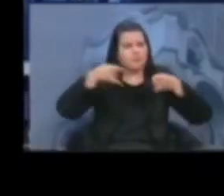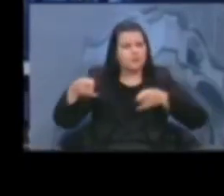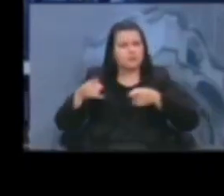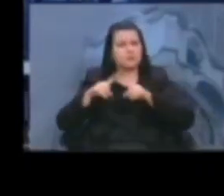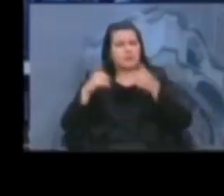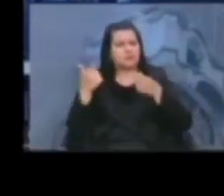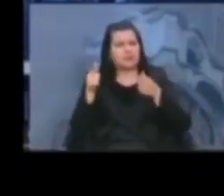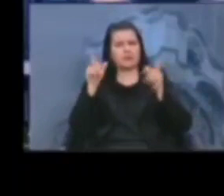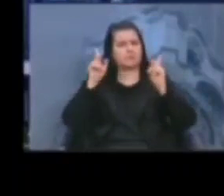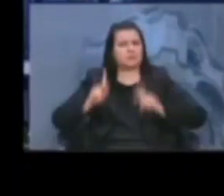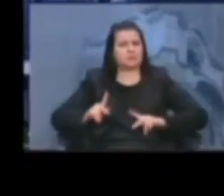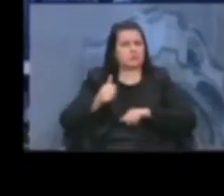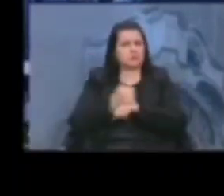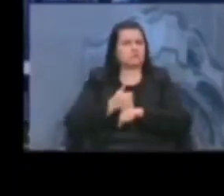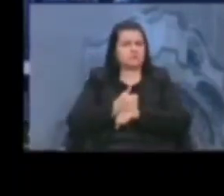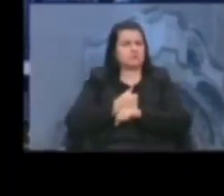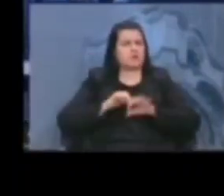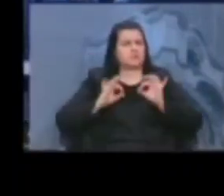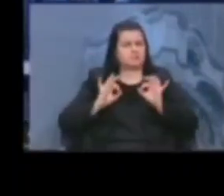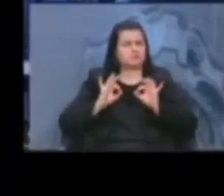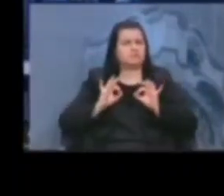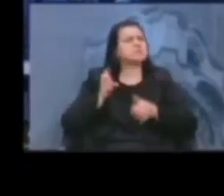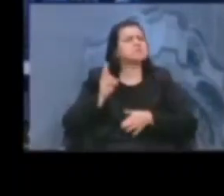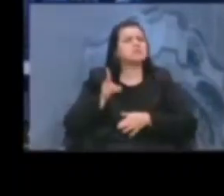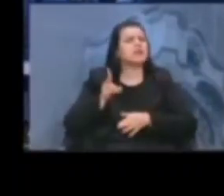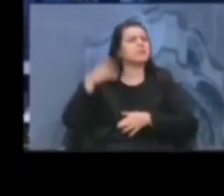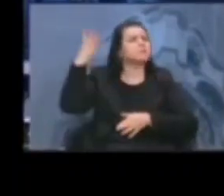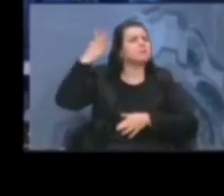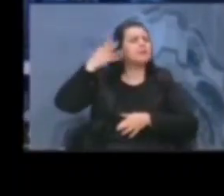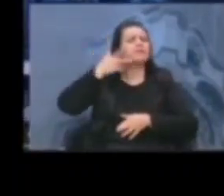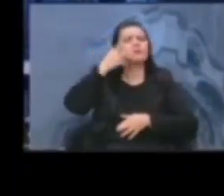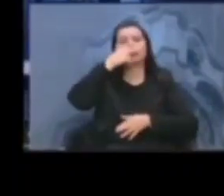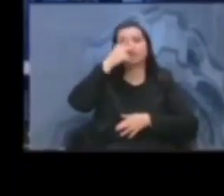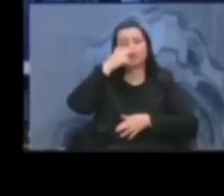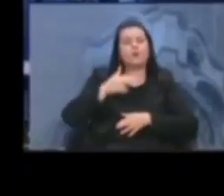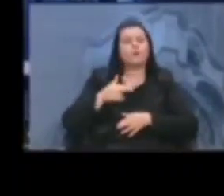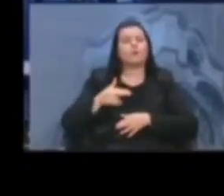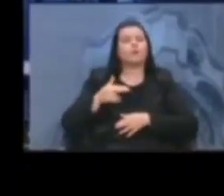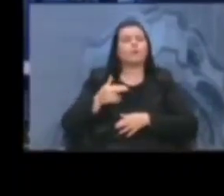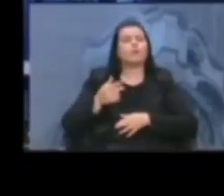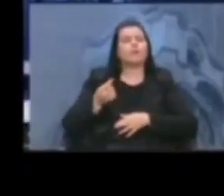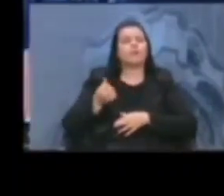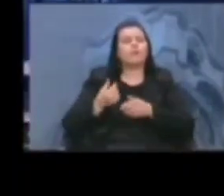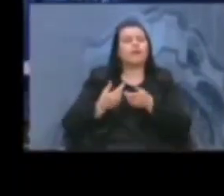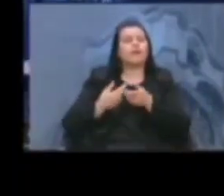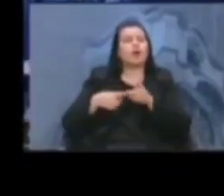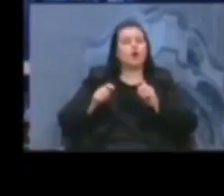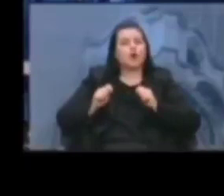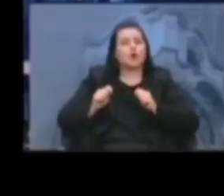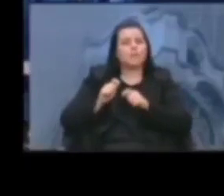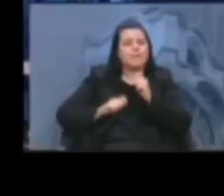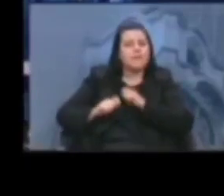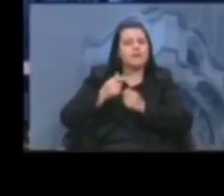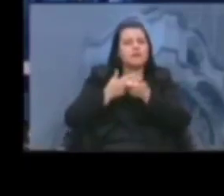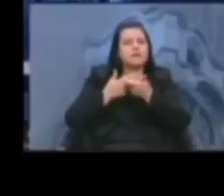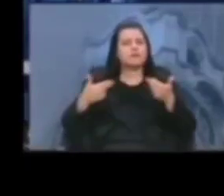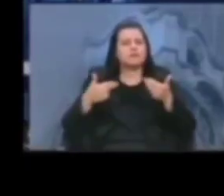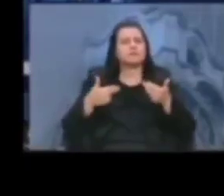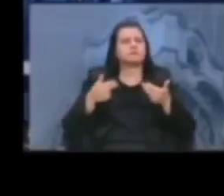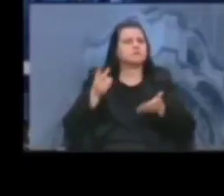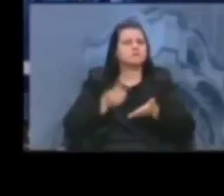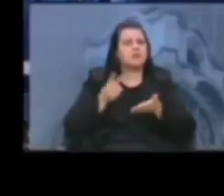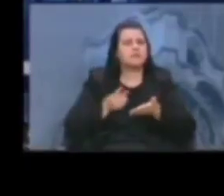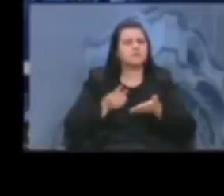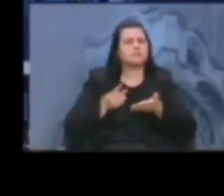simplesmente com o discurso sempre da economia. É o genocídio da população de Porto Alegre, com o discurso da economia. É o